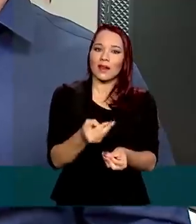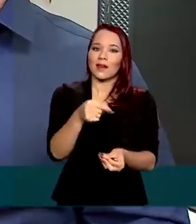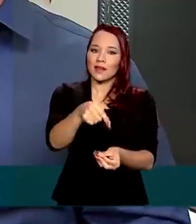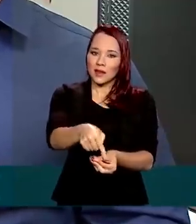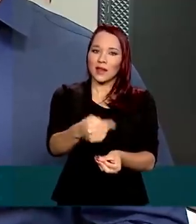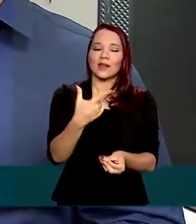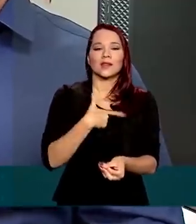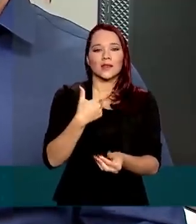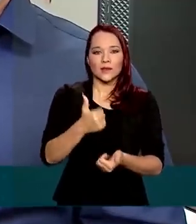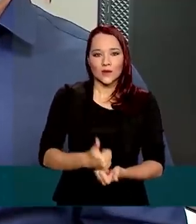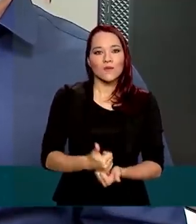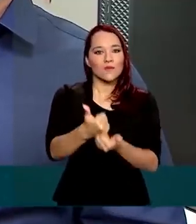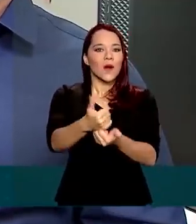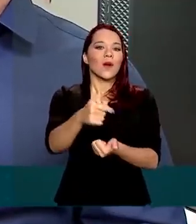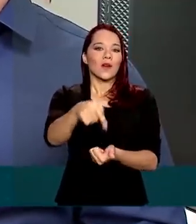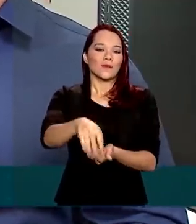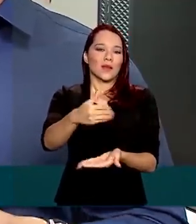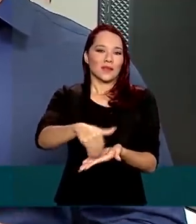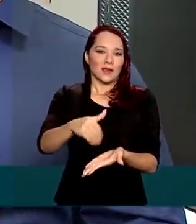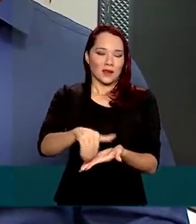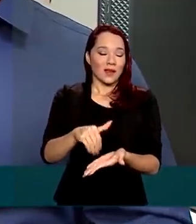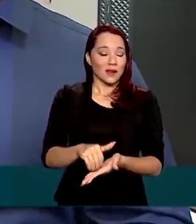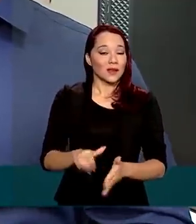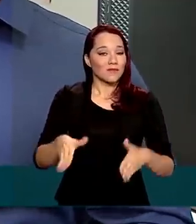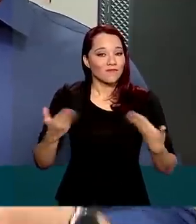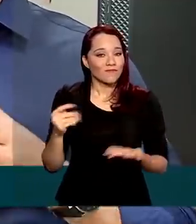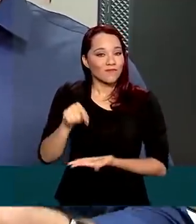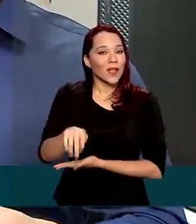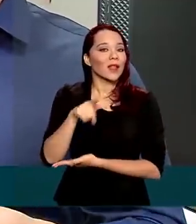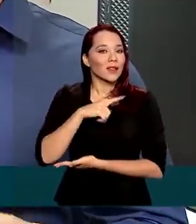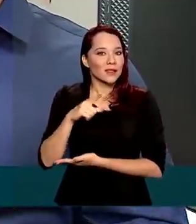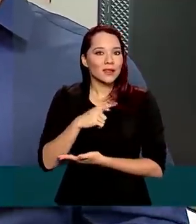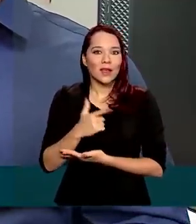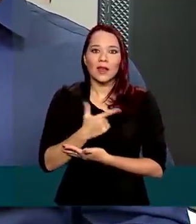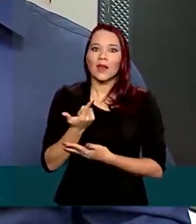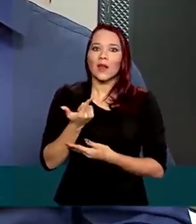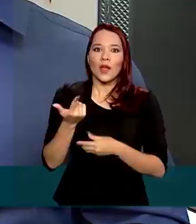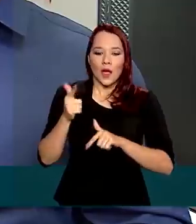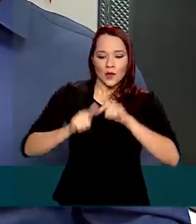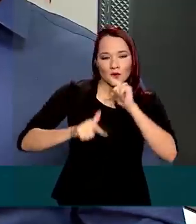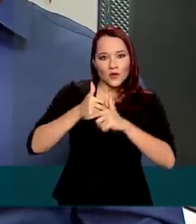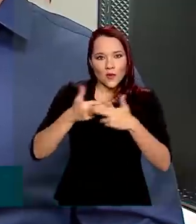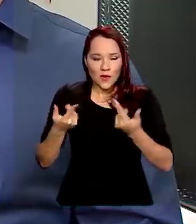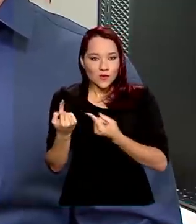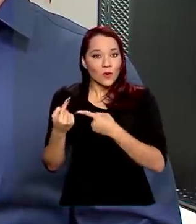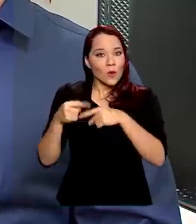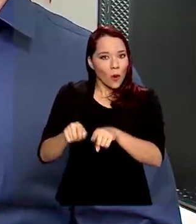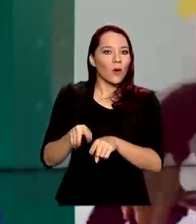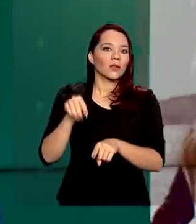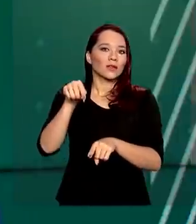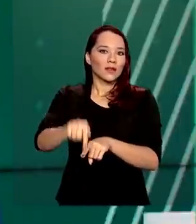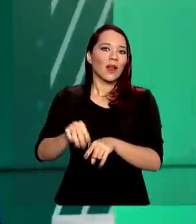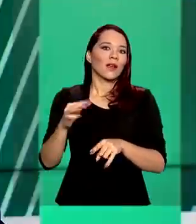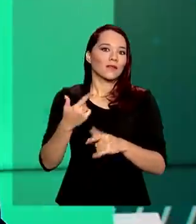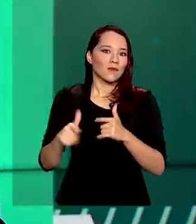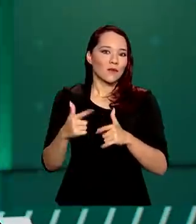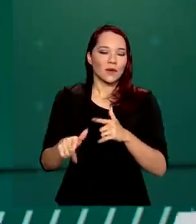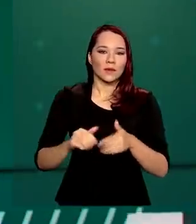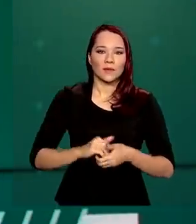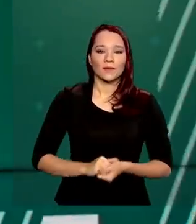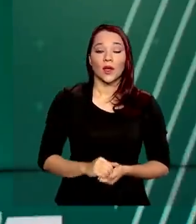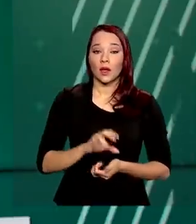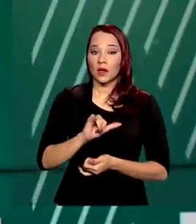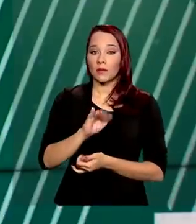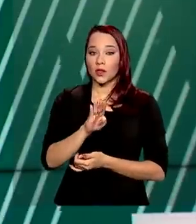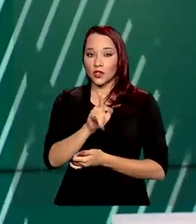subsídio para essa pequena secretaria. Ou seja, ela vai ter armas para lutar essa guerra tão difícil. O